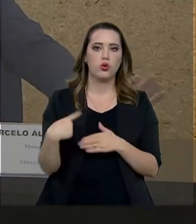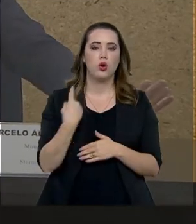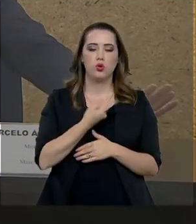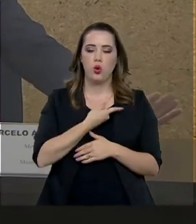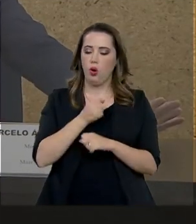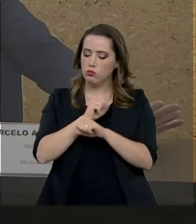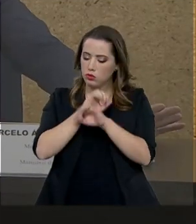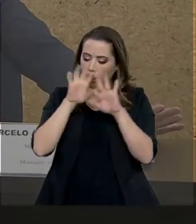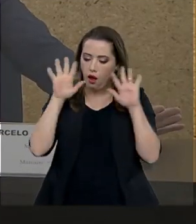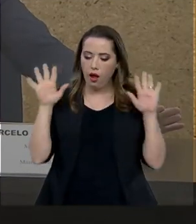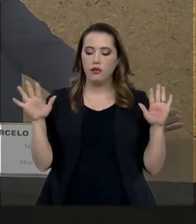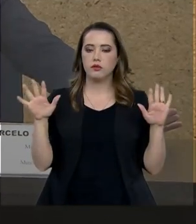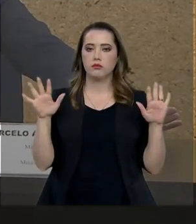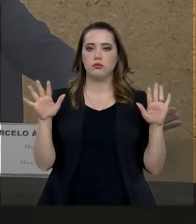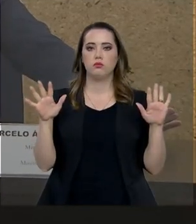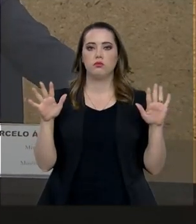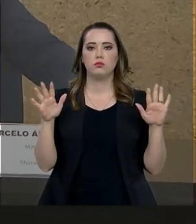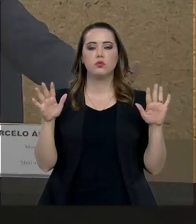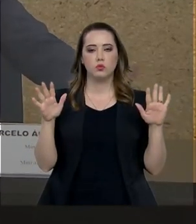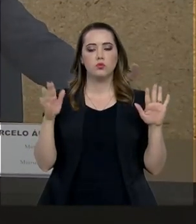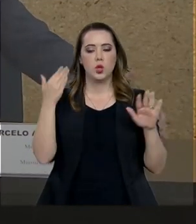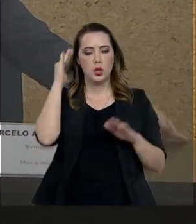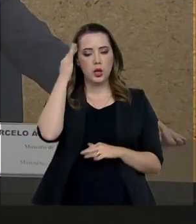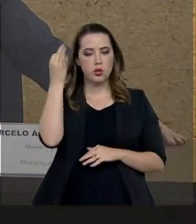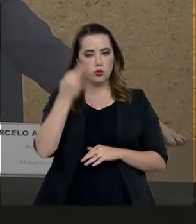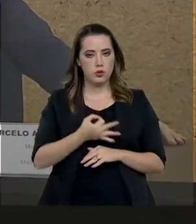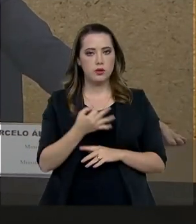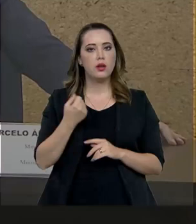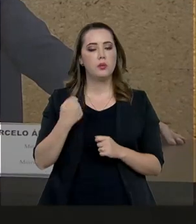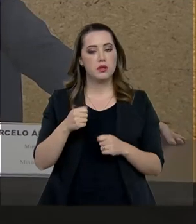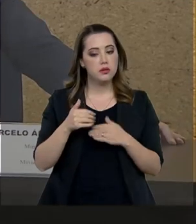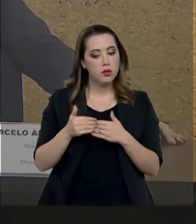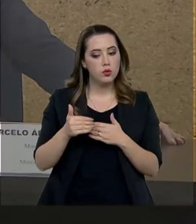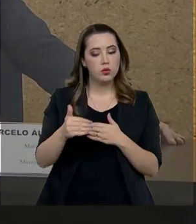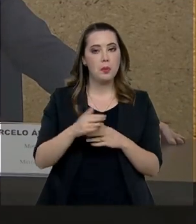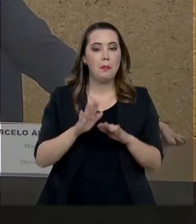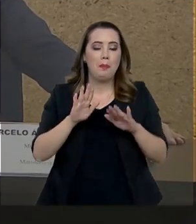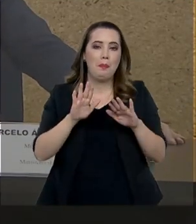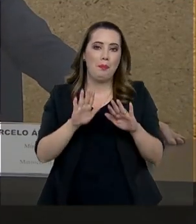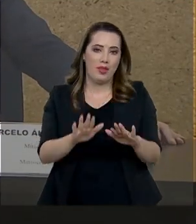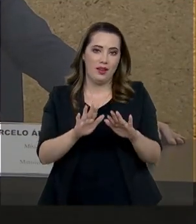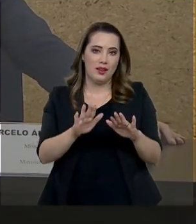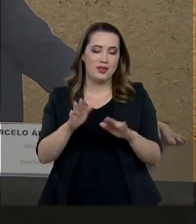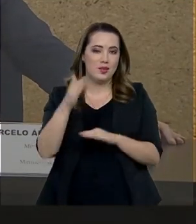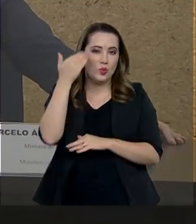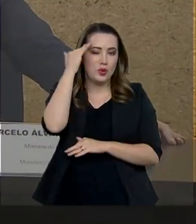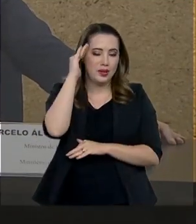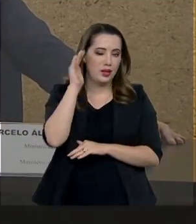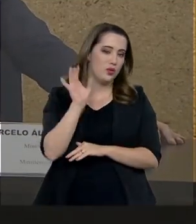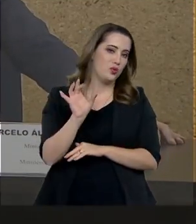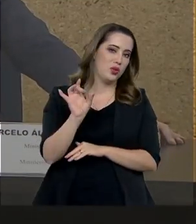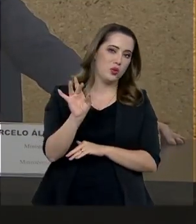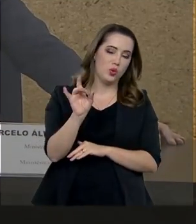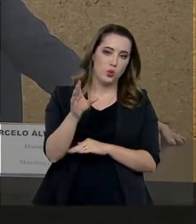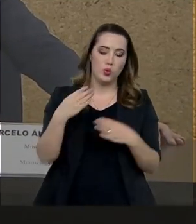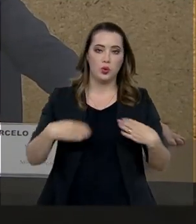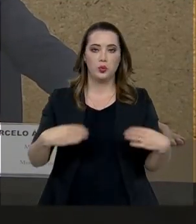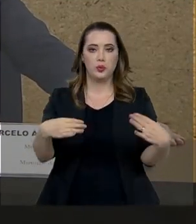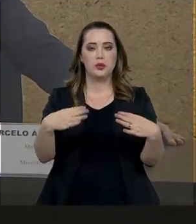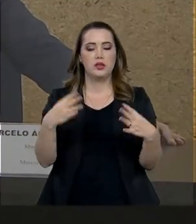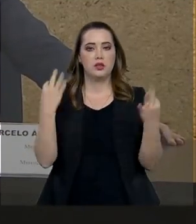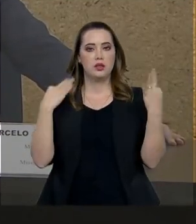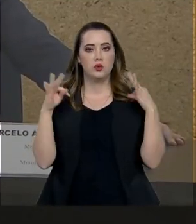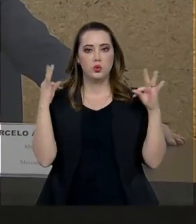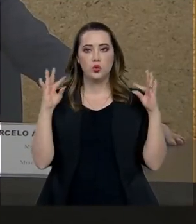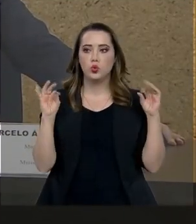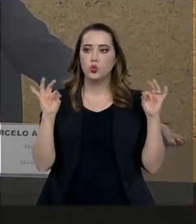cristalino entendimento. Só que o entendimento, não só do Ministério do Turismo, mas